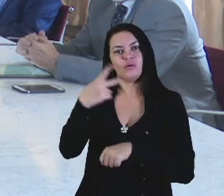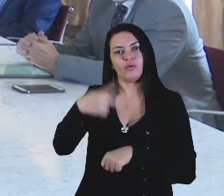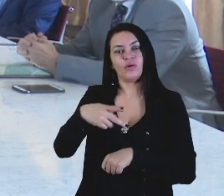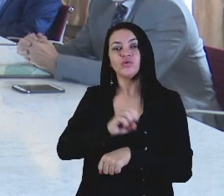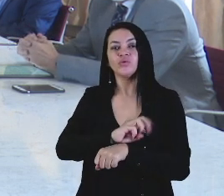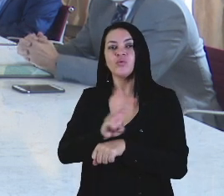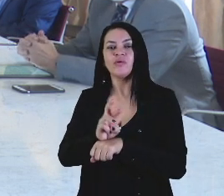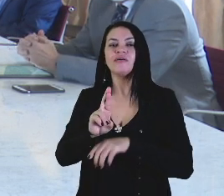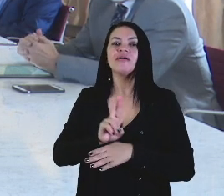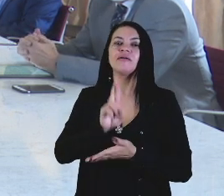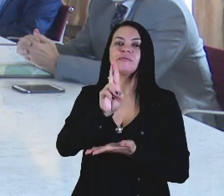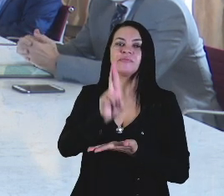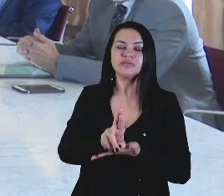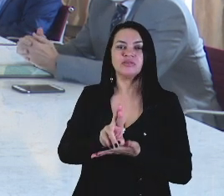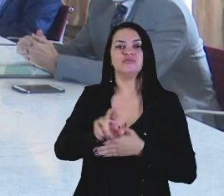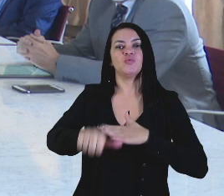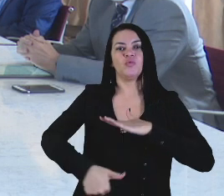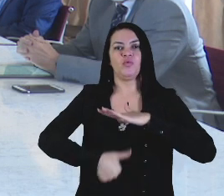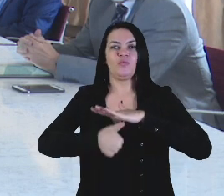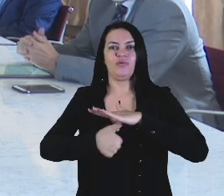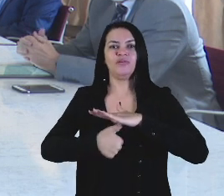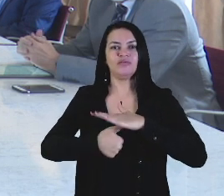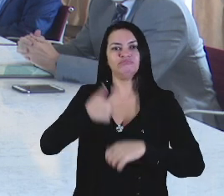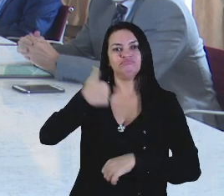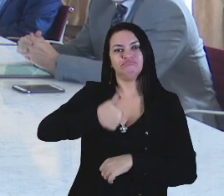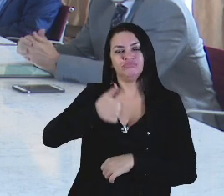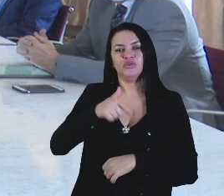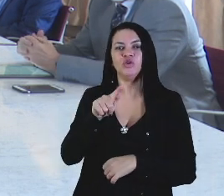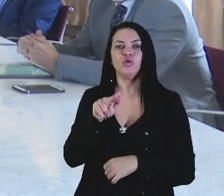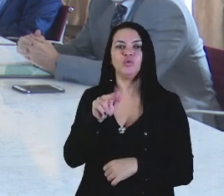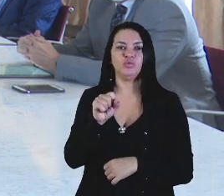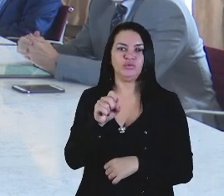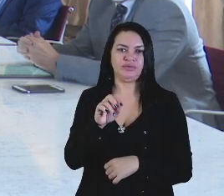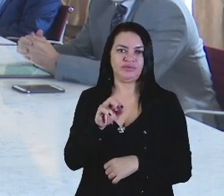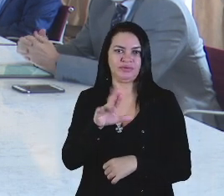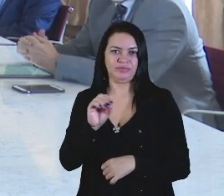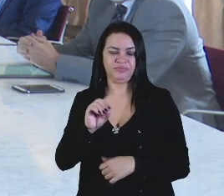representando neste ato o magnífico reitor Gustavo Pereira.